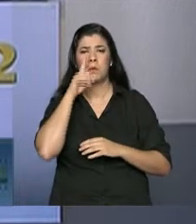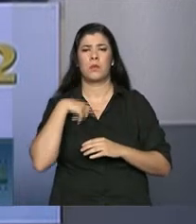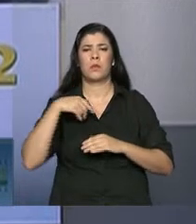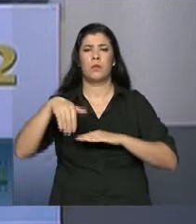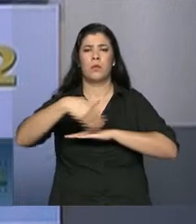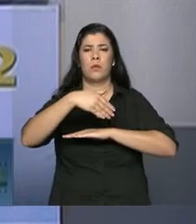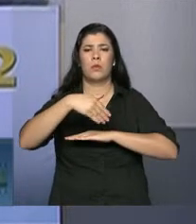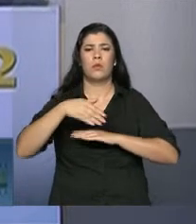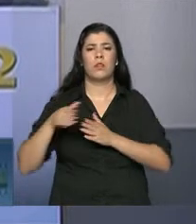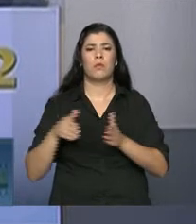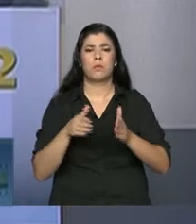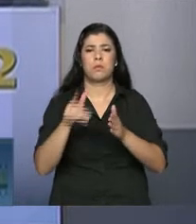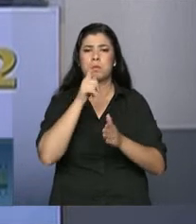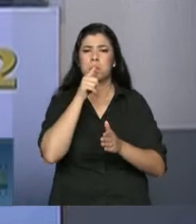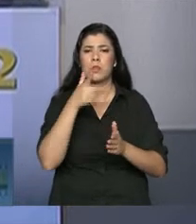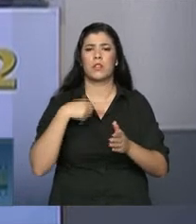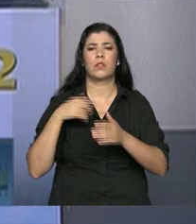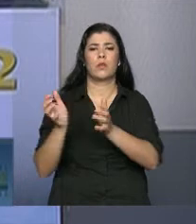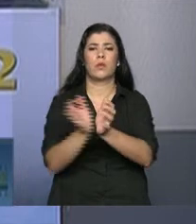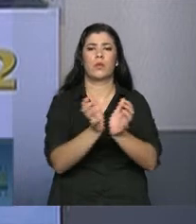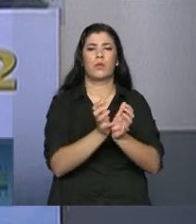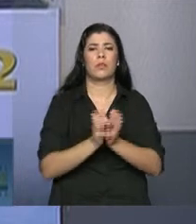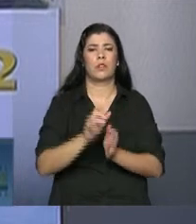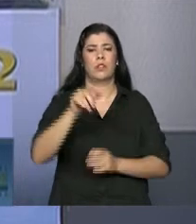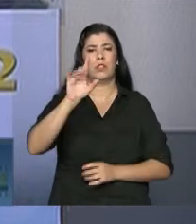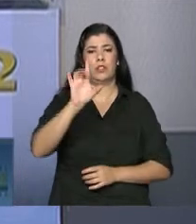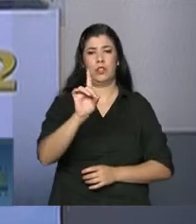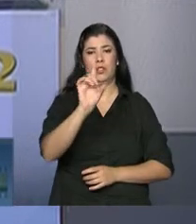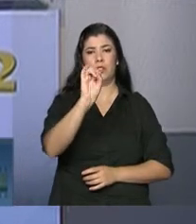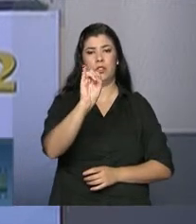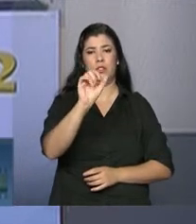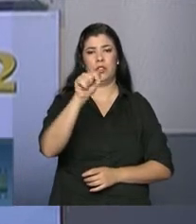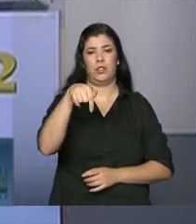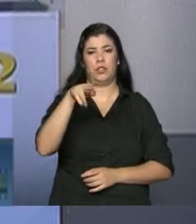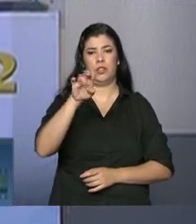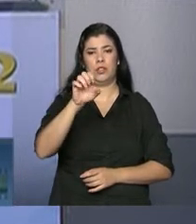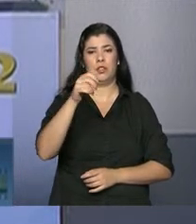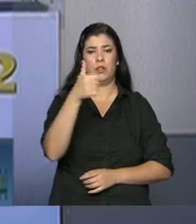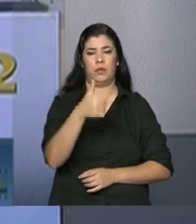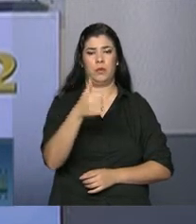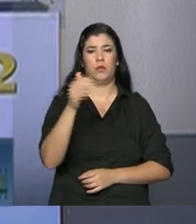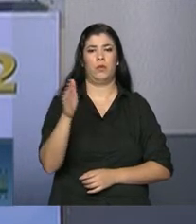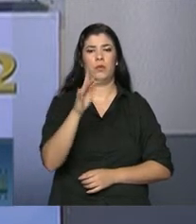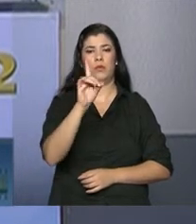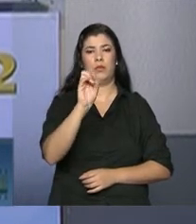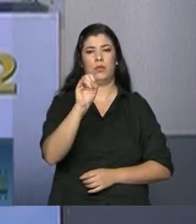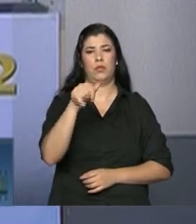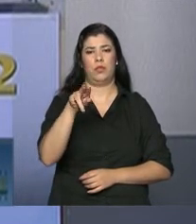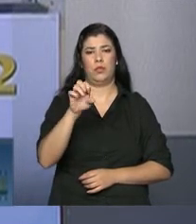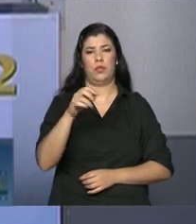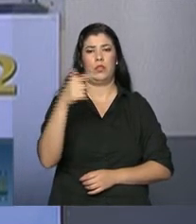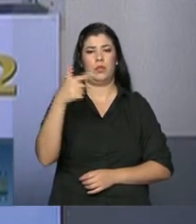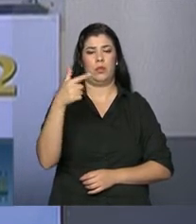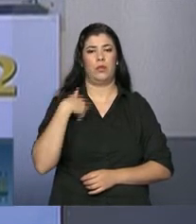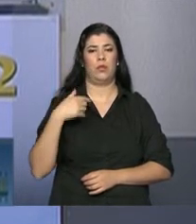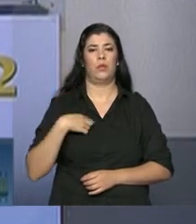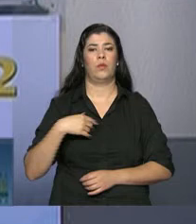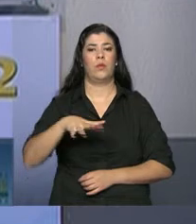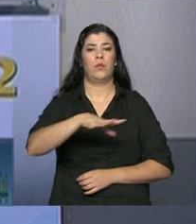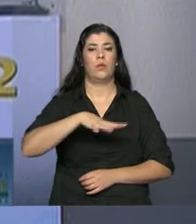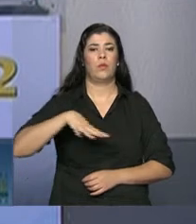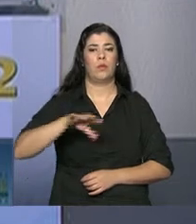moravam em áreas das comunidades DIC 1 e DIC 2, nos bairros Sarapuí e